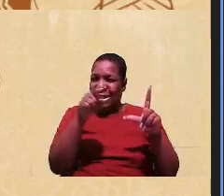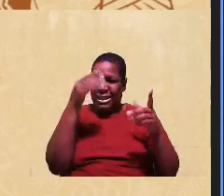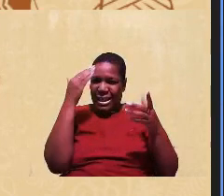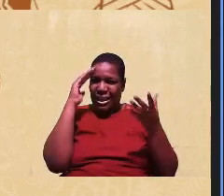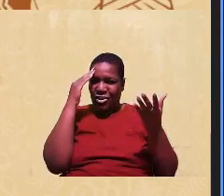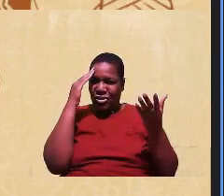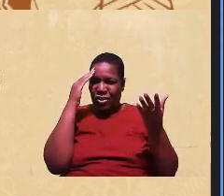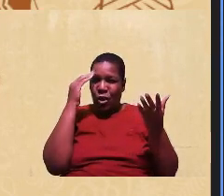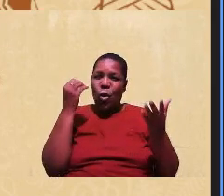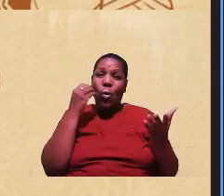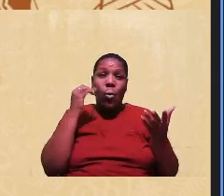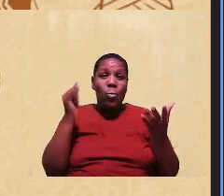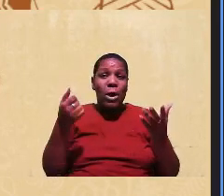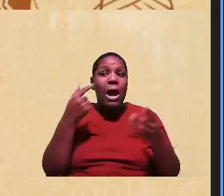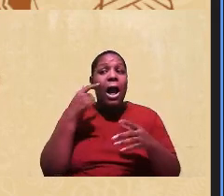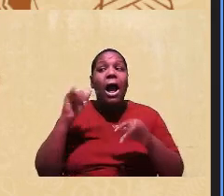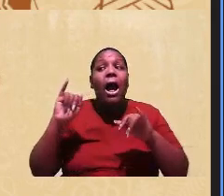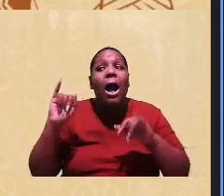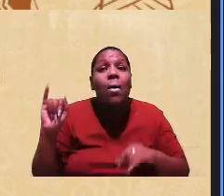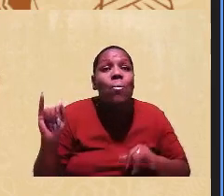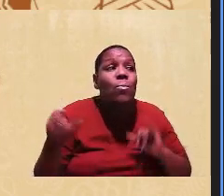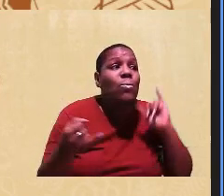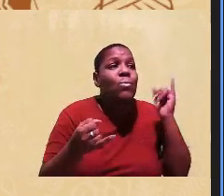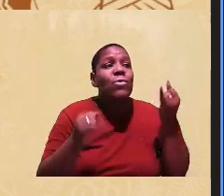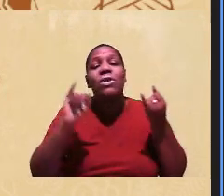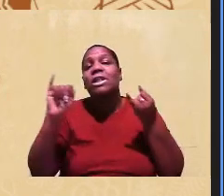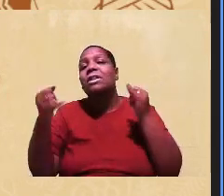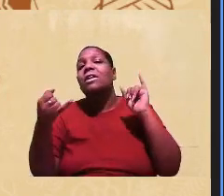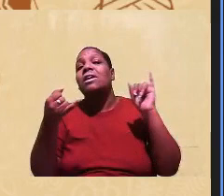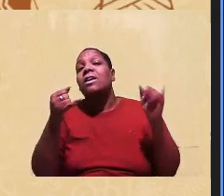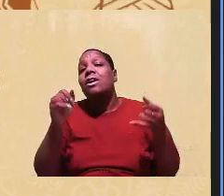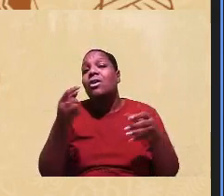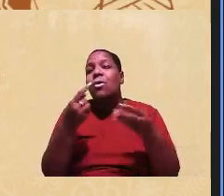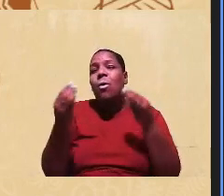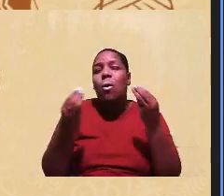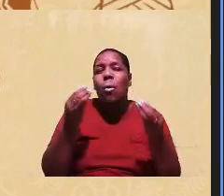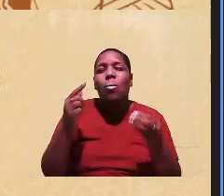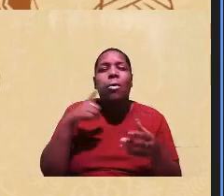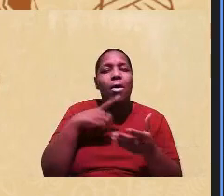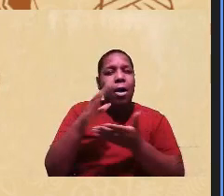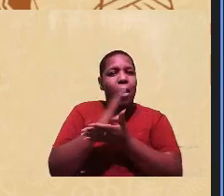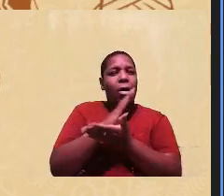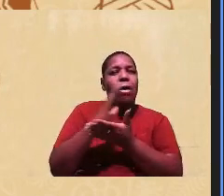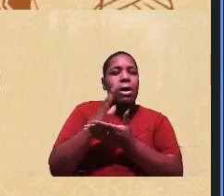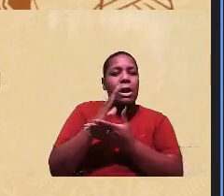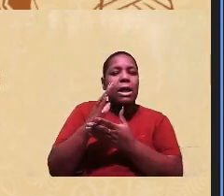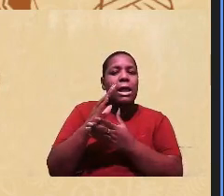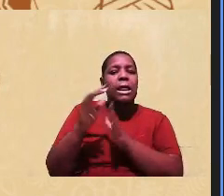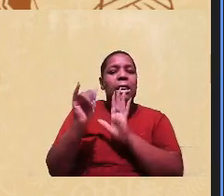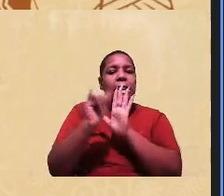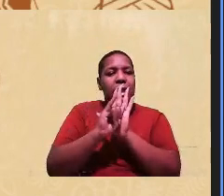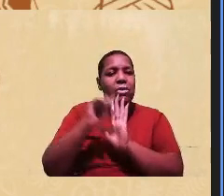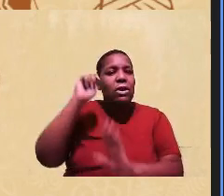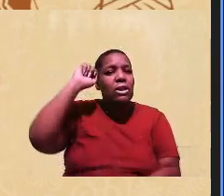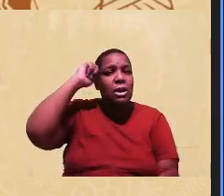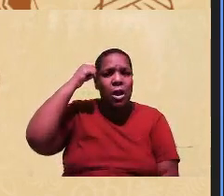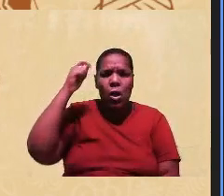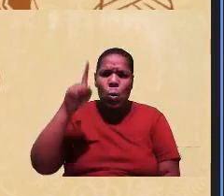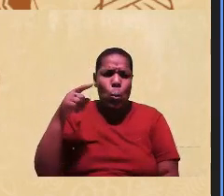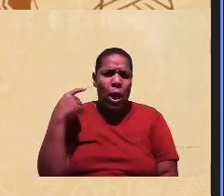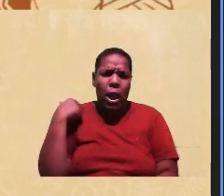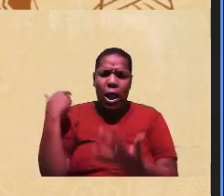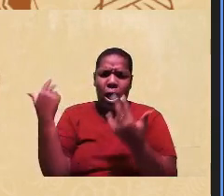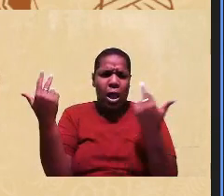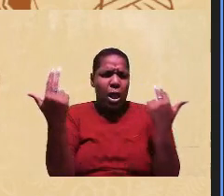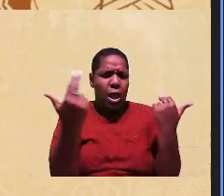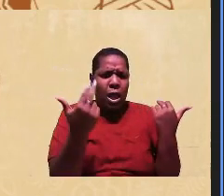Porque está se aproveitando como ainda, né, as bancas, procedimentos de heterodentificação no Brasil não são padronizados e não